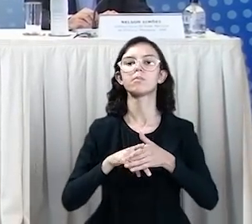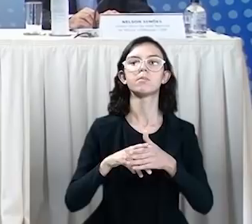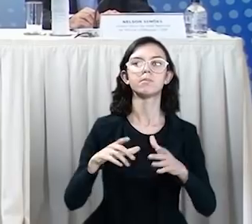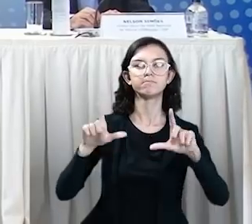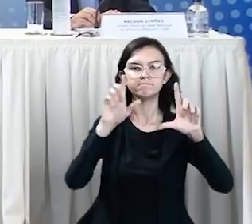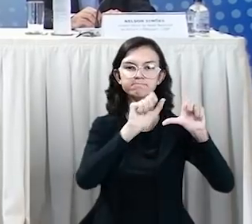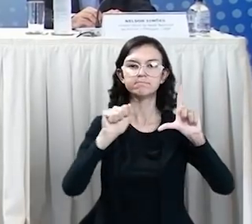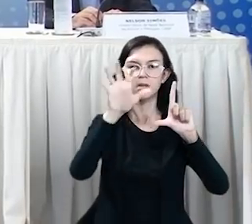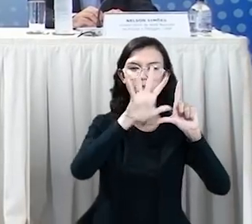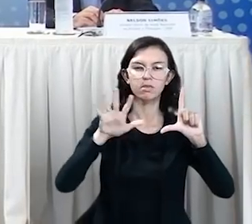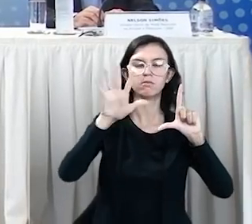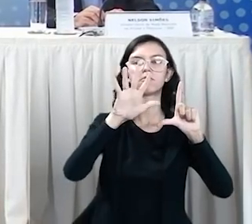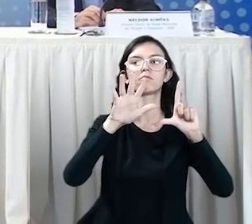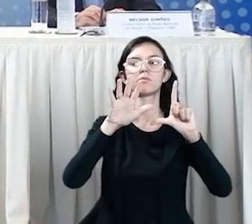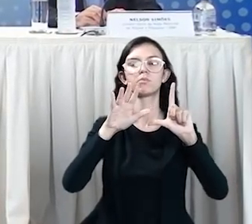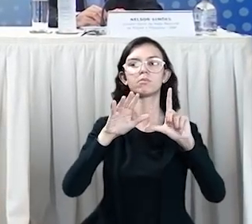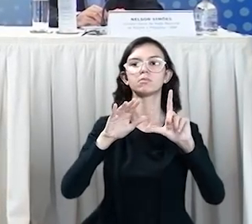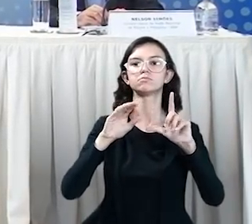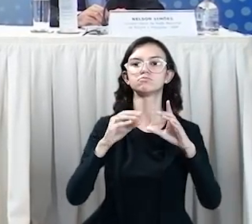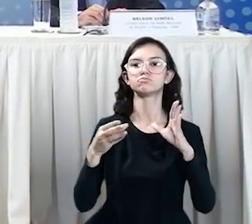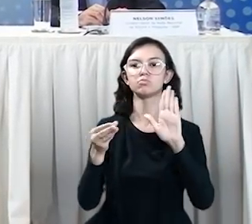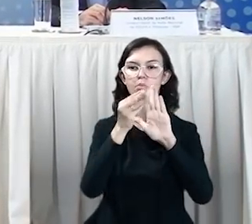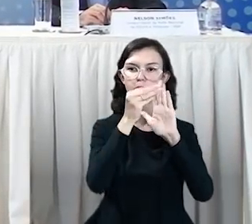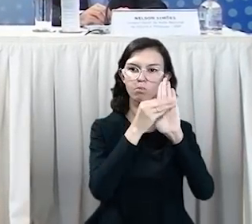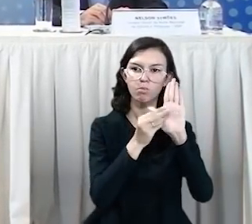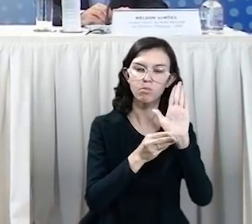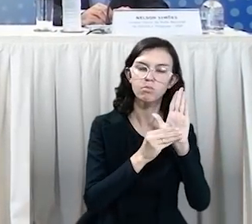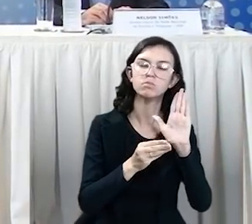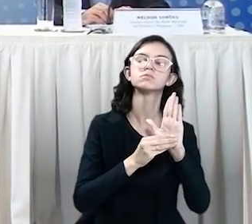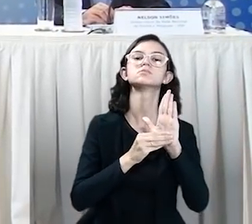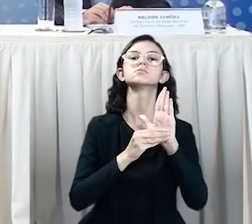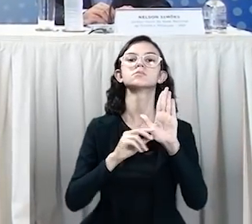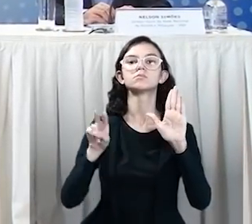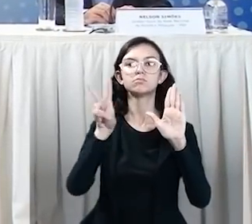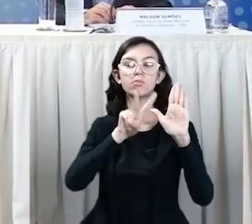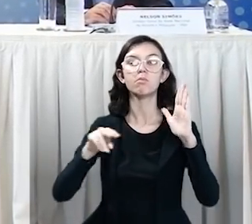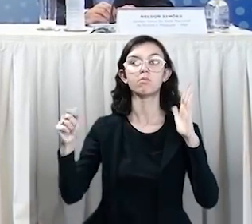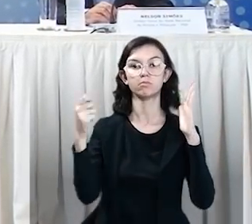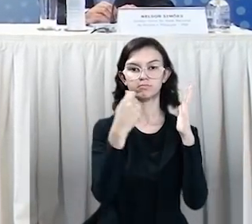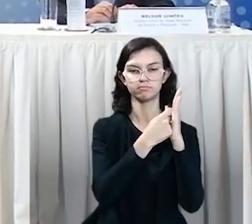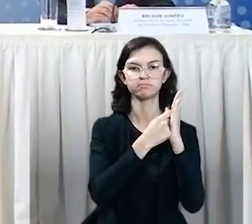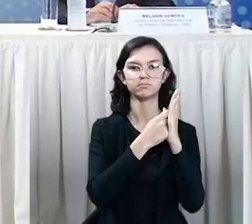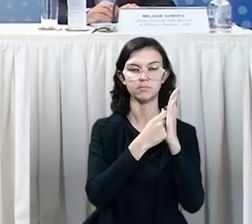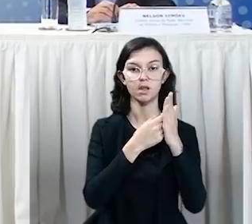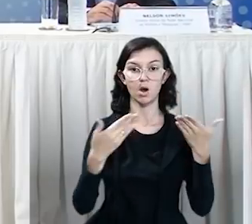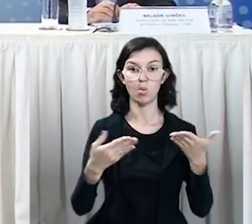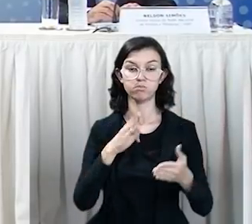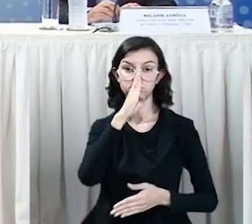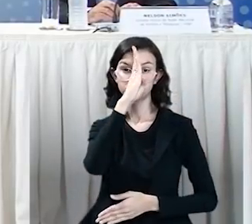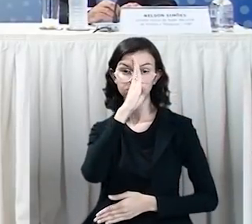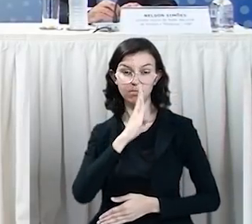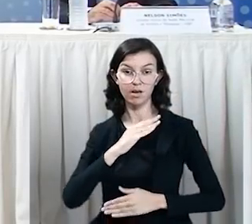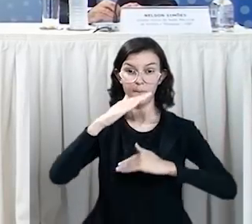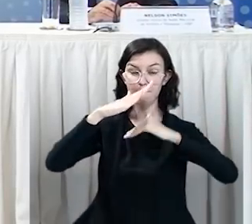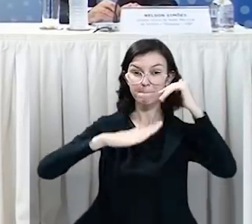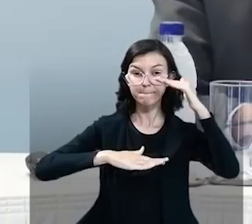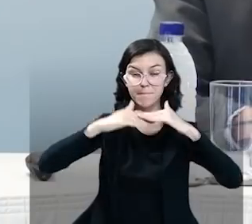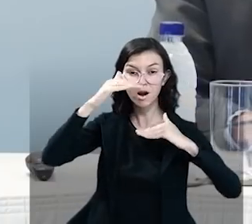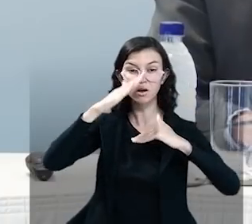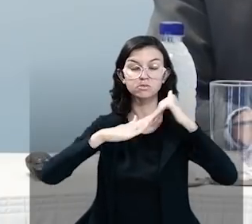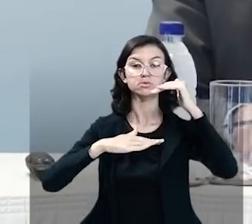O novo serviço permite o acesso gratuito e prático